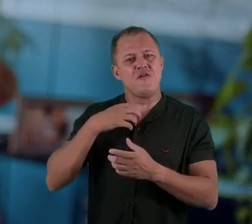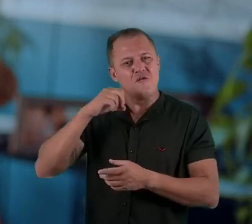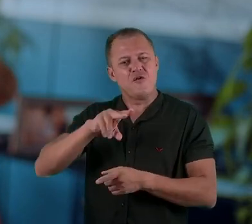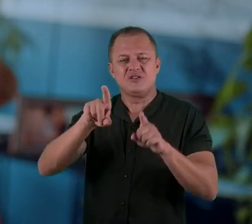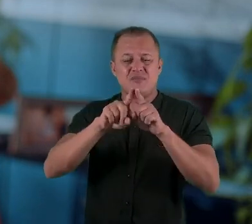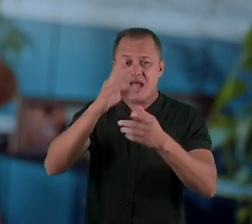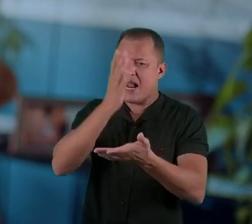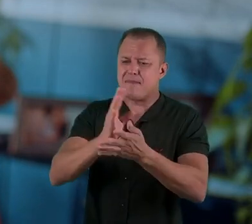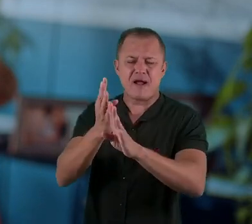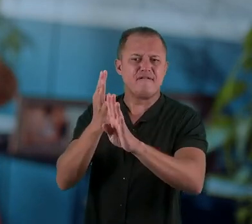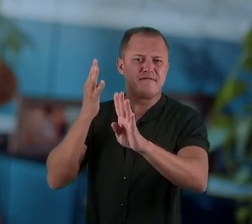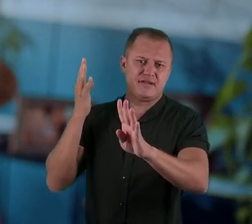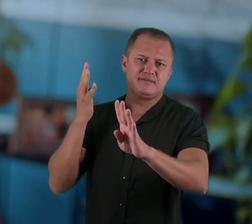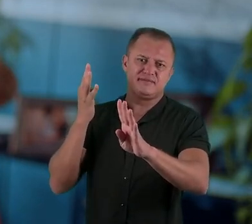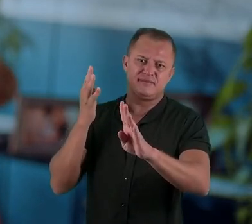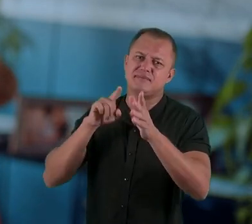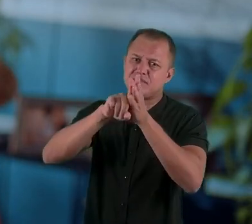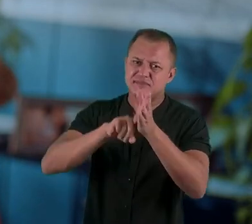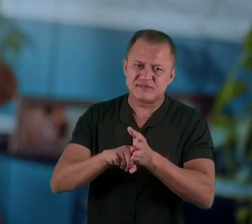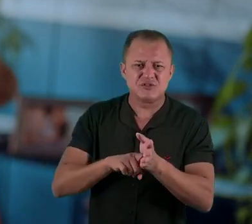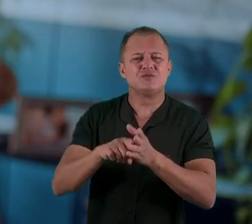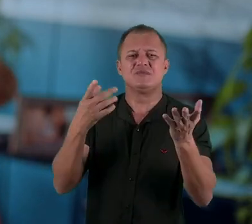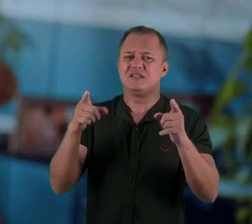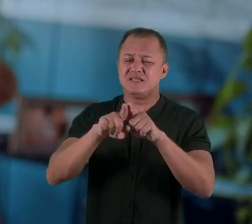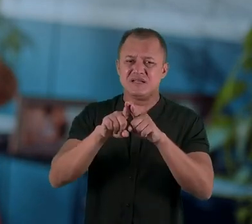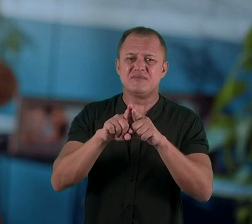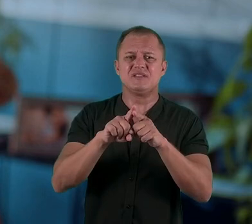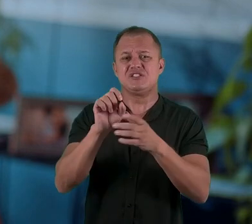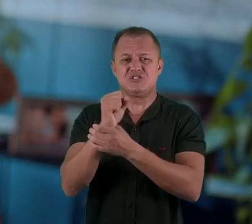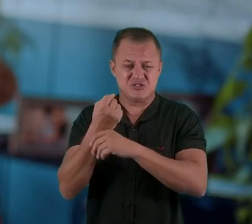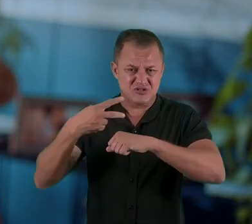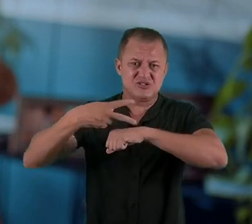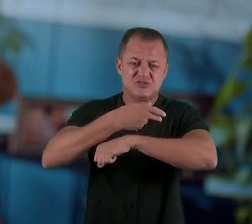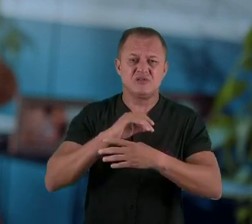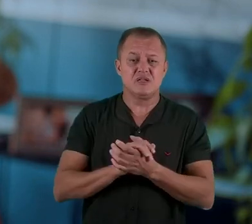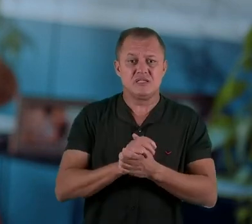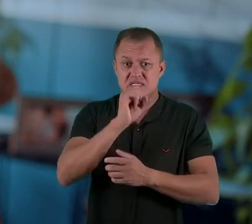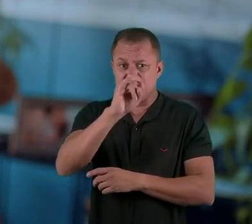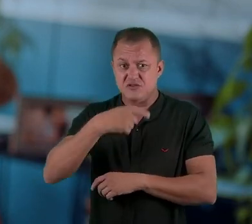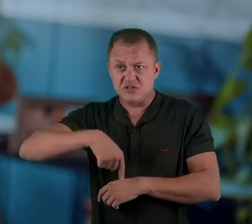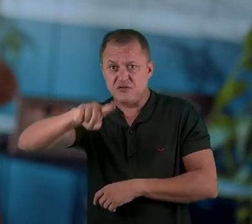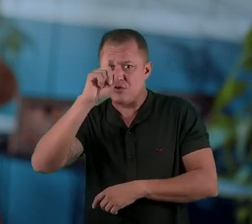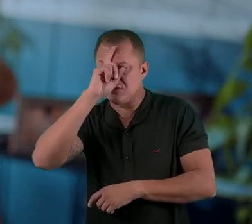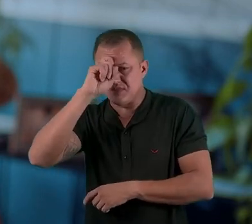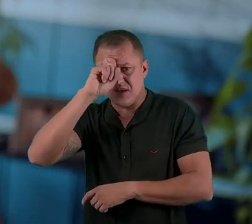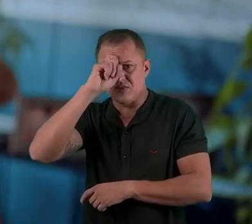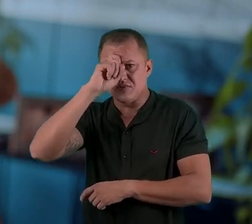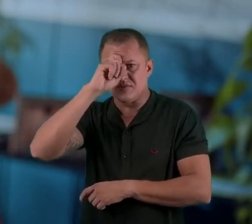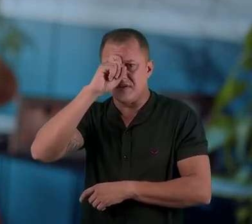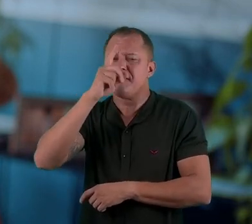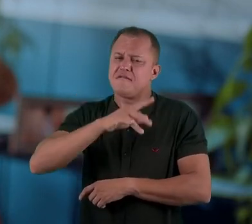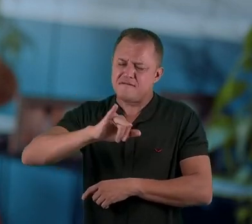também acabar com as filas para exames, consultas e cirurgias. Quando você for ao posto de saúde,